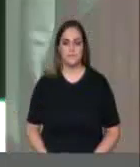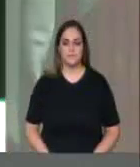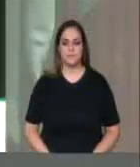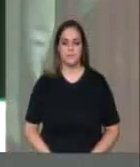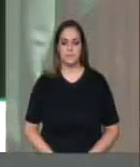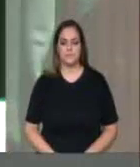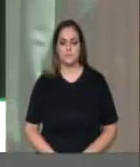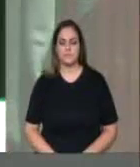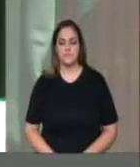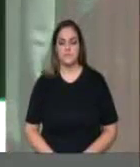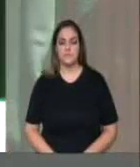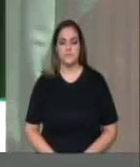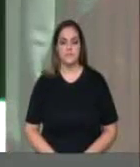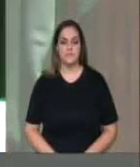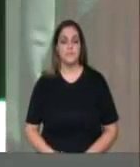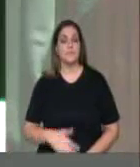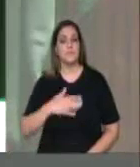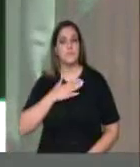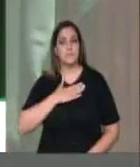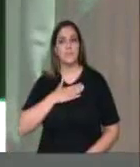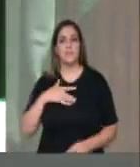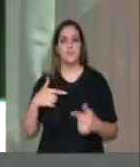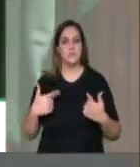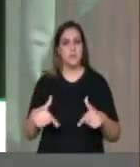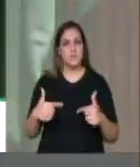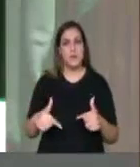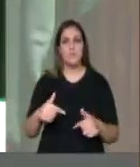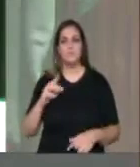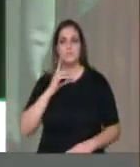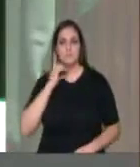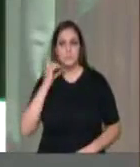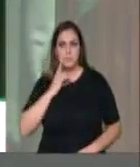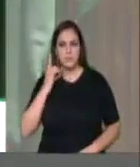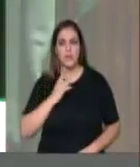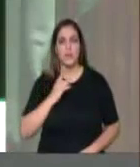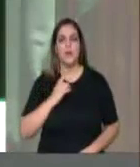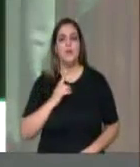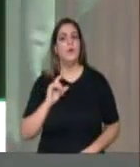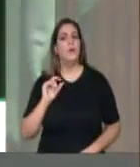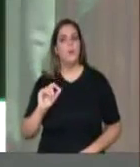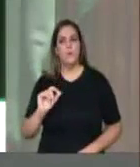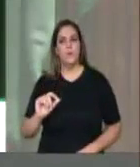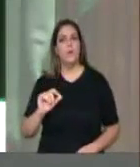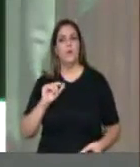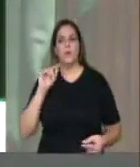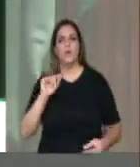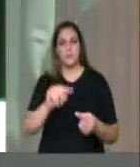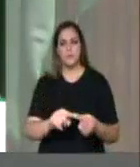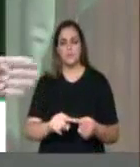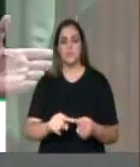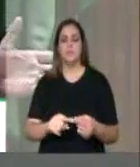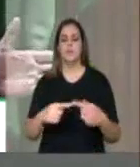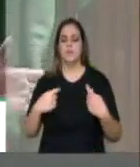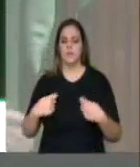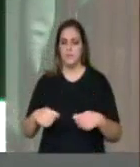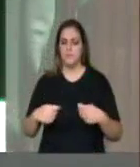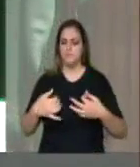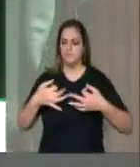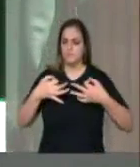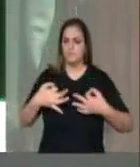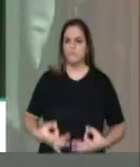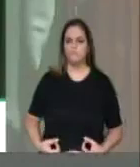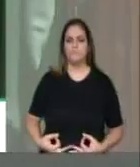o meu mandato pautado pela coerência de compromisso da